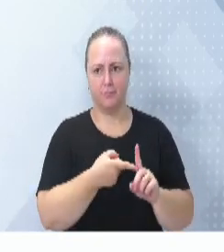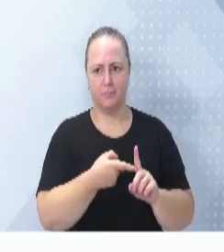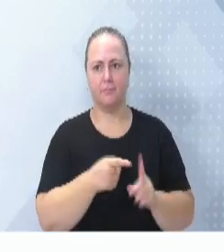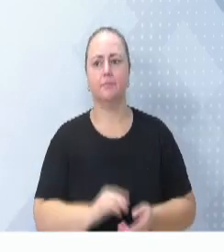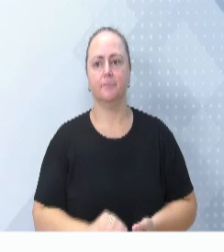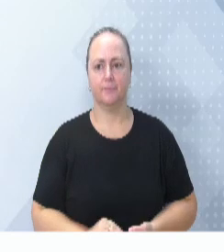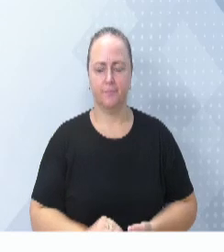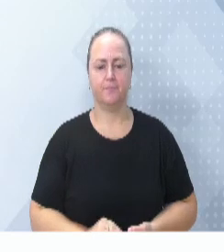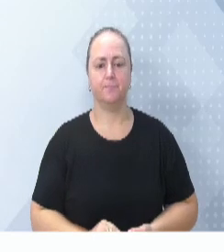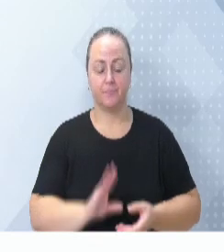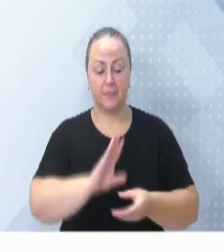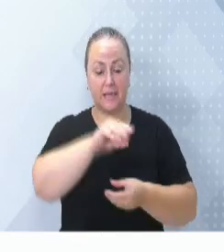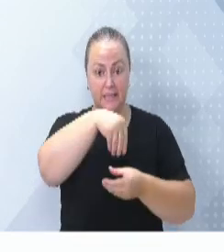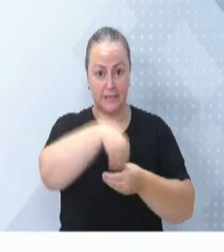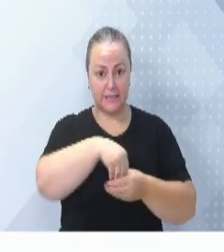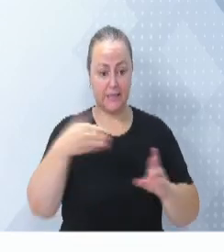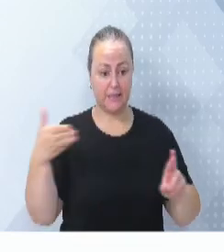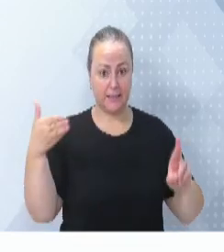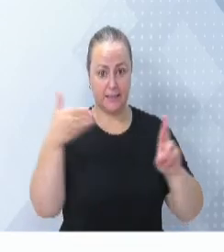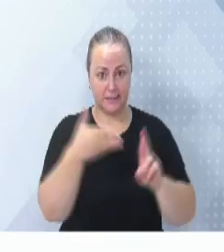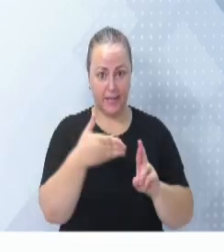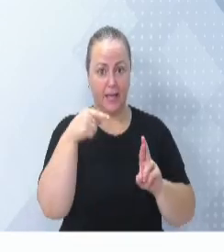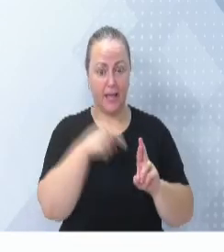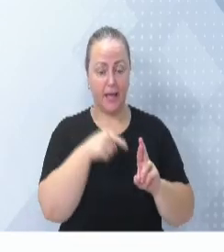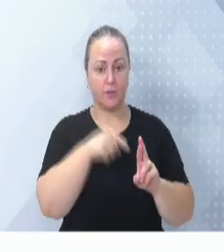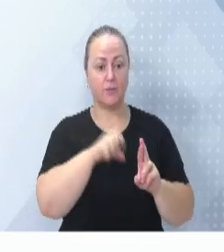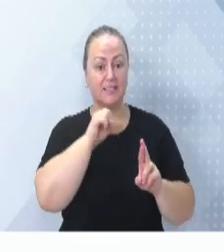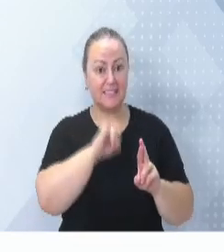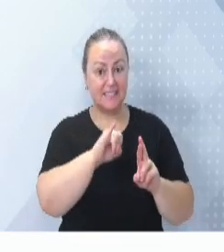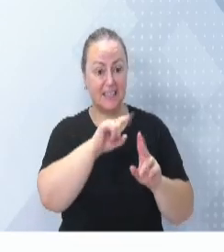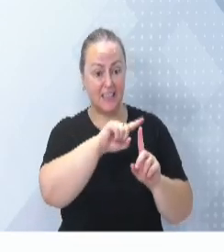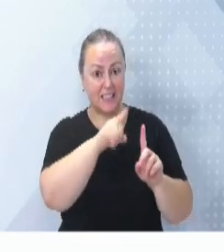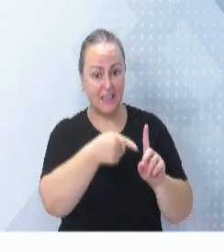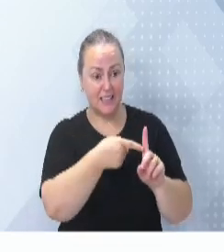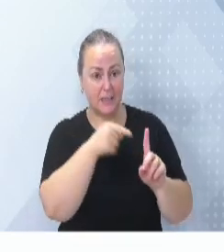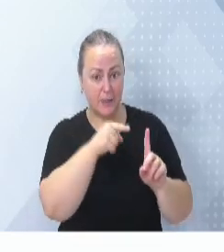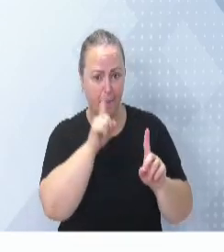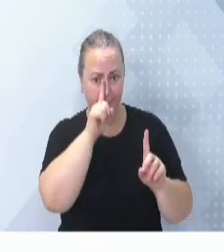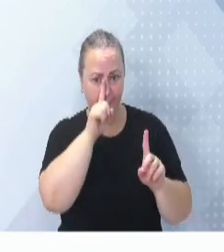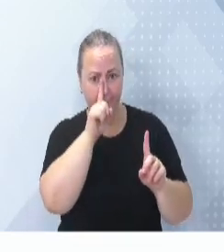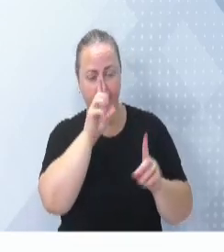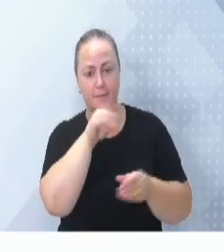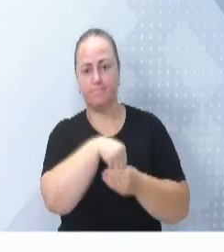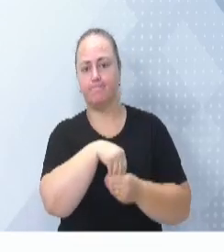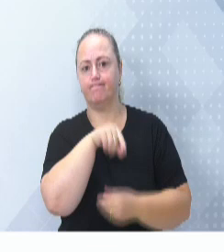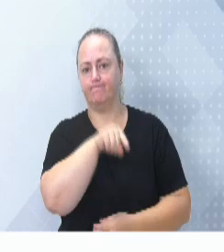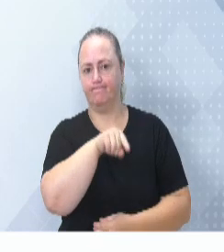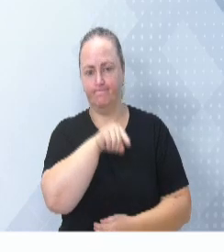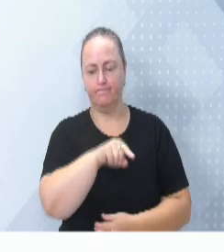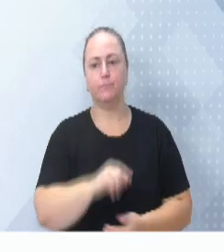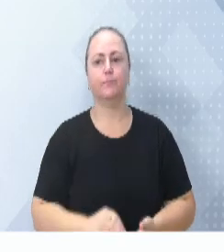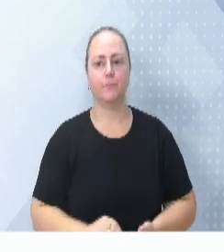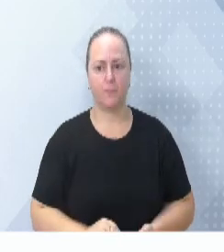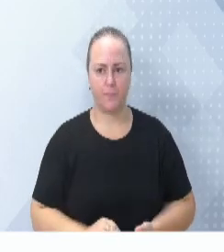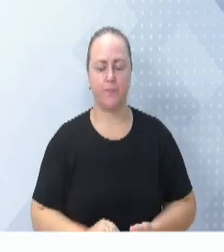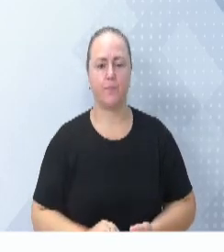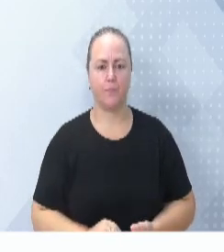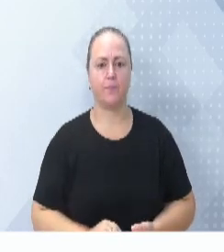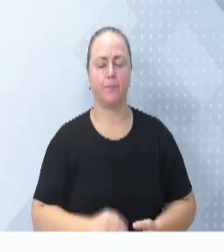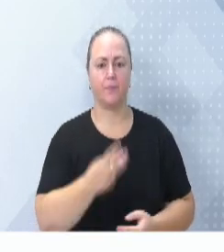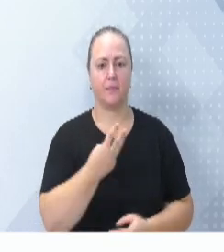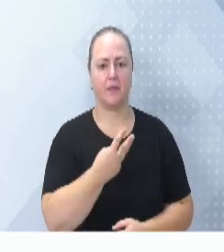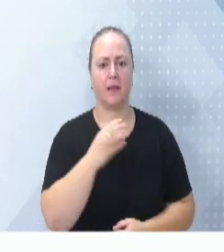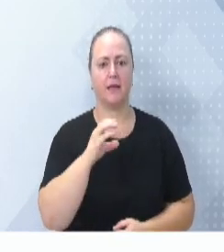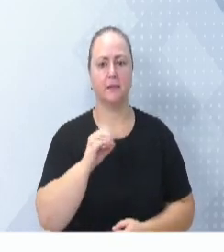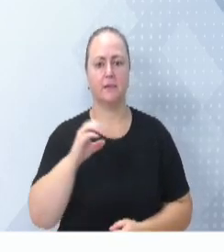temos dentro das nossas referências a gestação de alto risco, são mais de 300 nascimentos no Hospital Santo